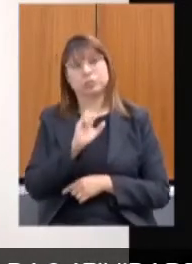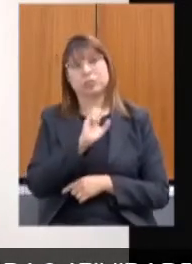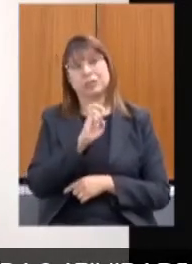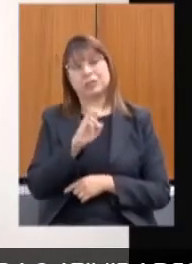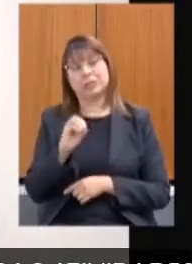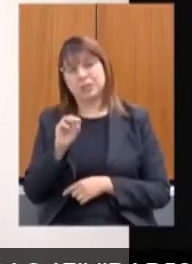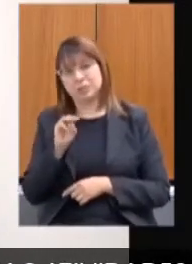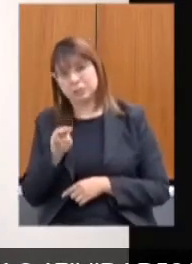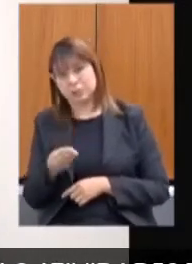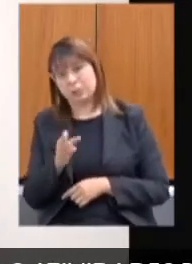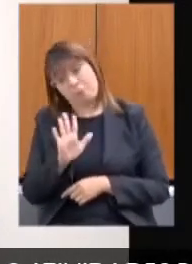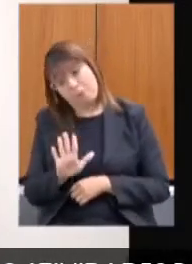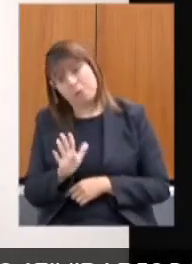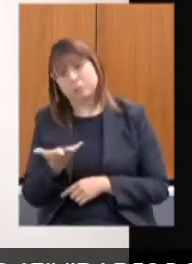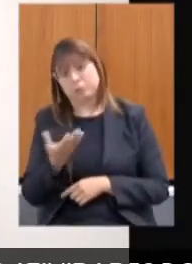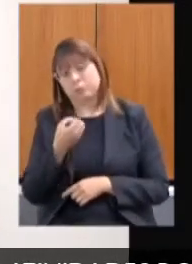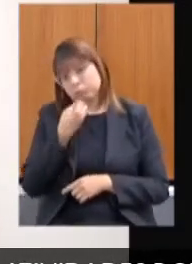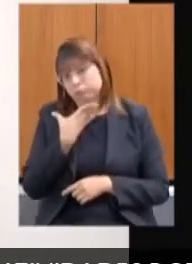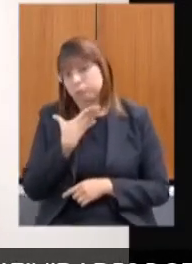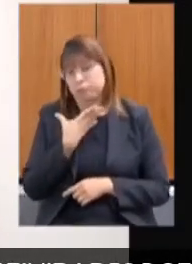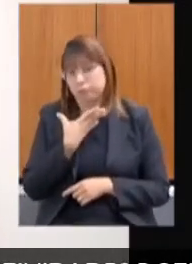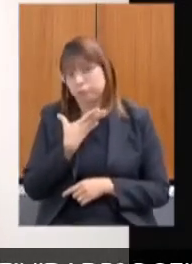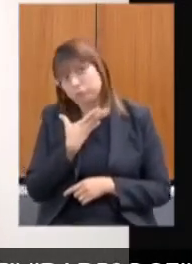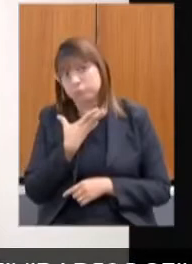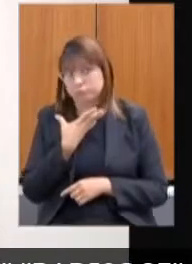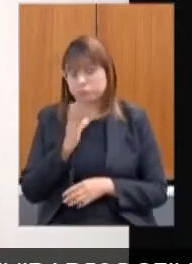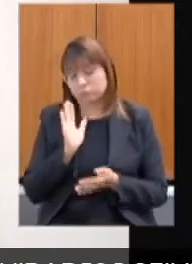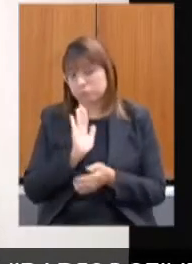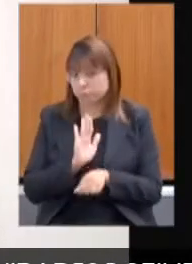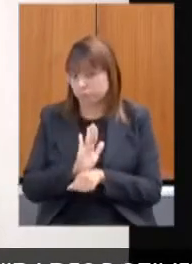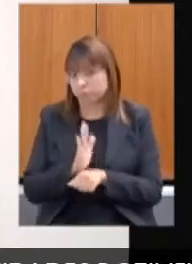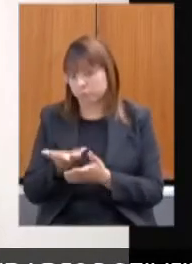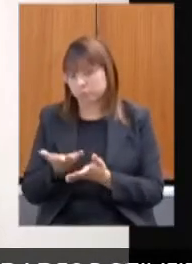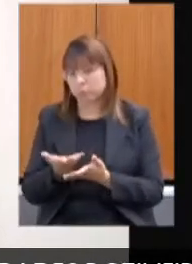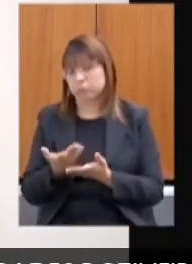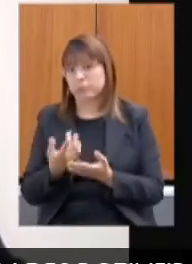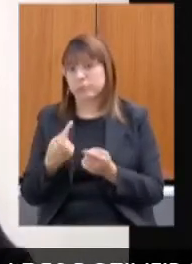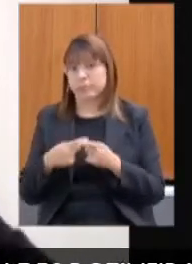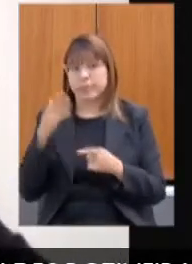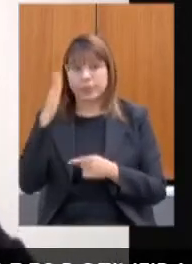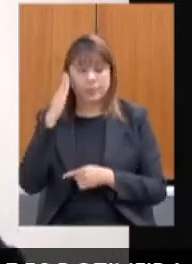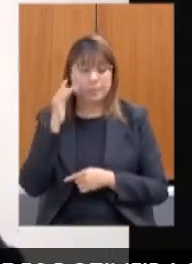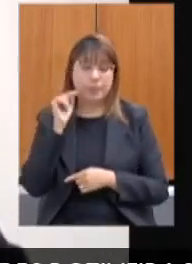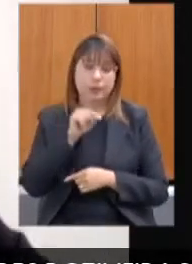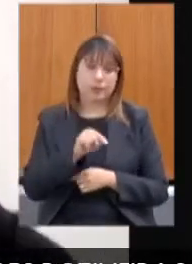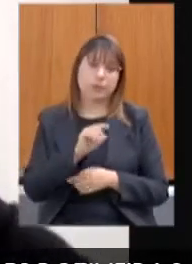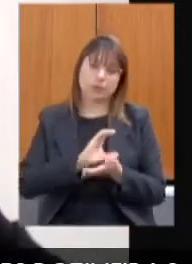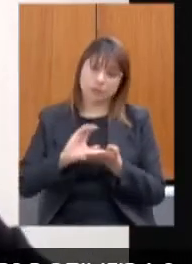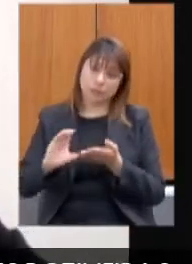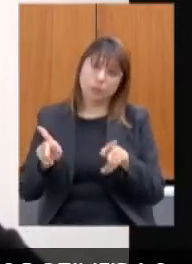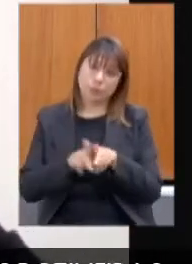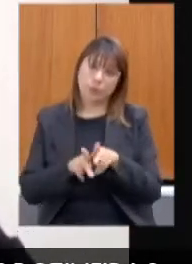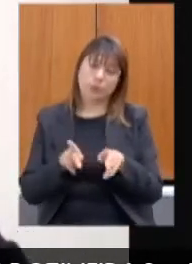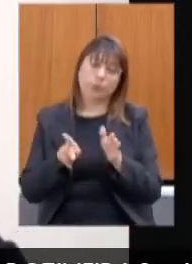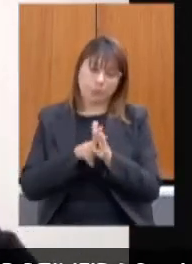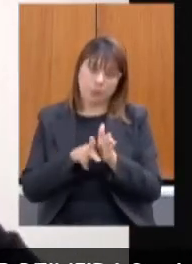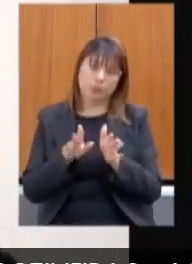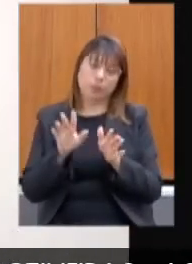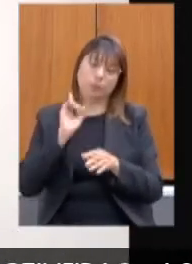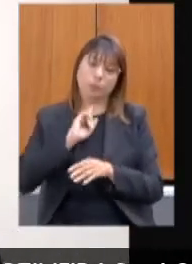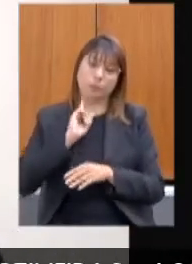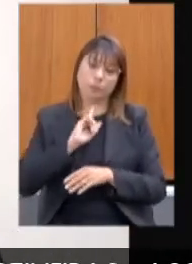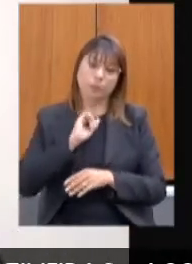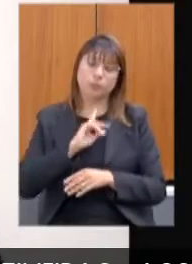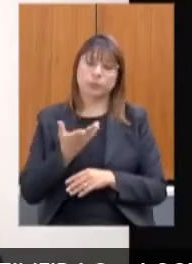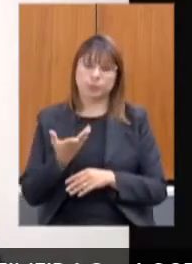mas já é uma boa contribuição, sabendo que parte dele já vai para o piso mineiro, deve ter um